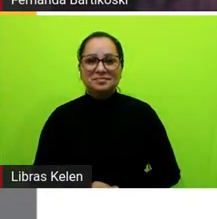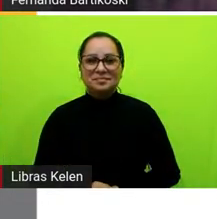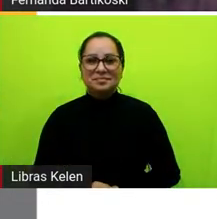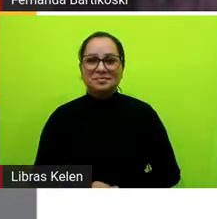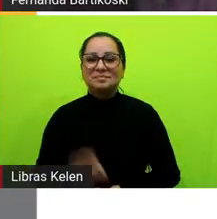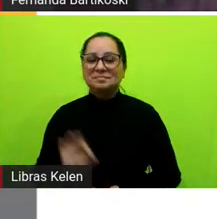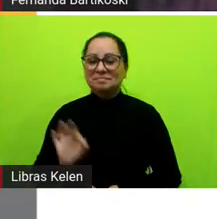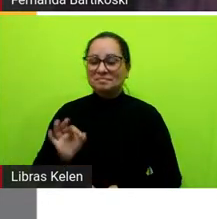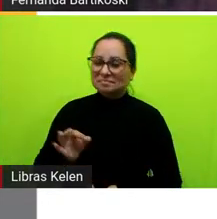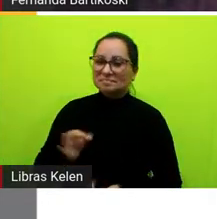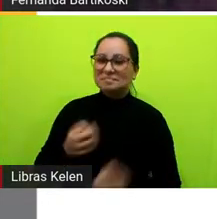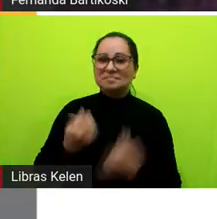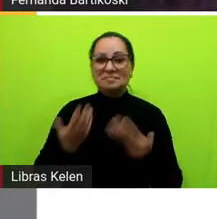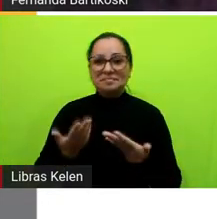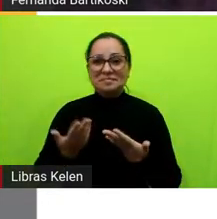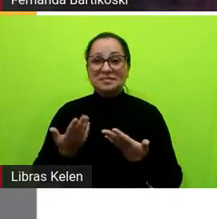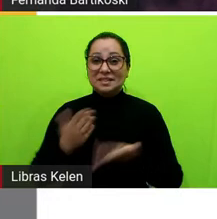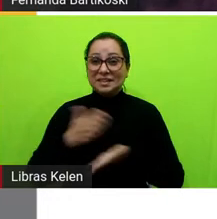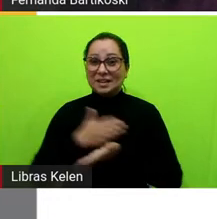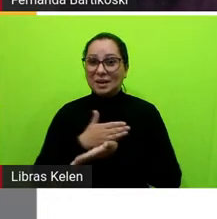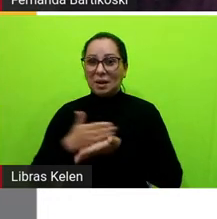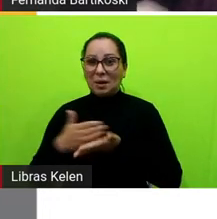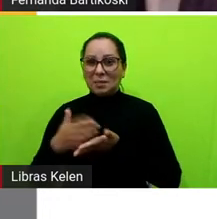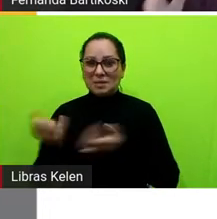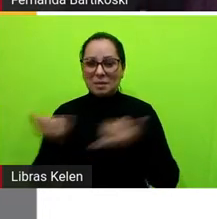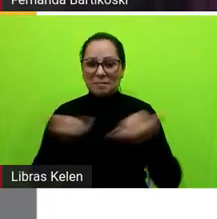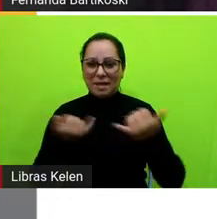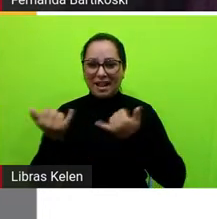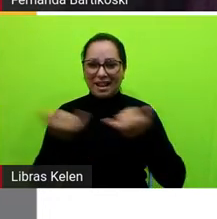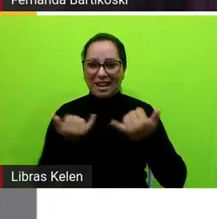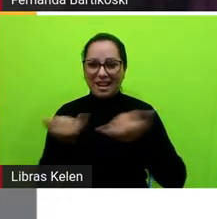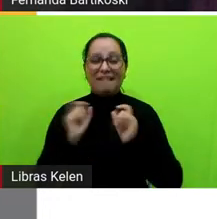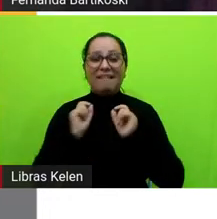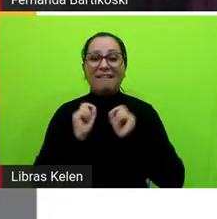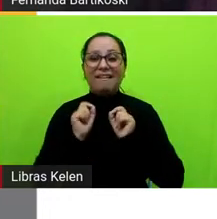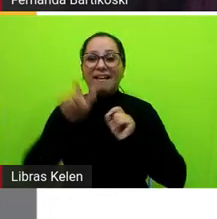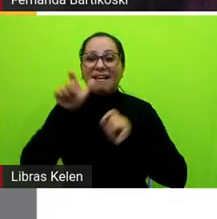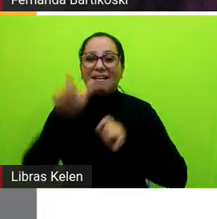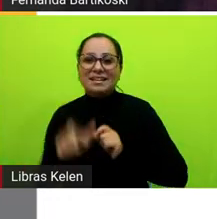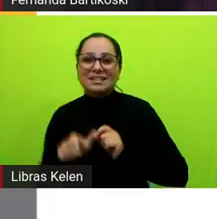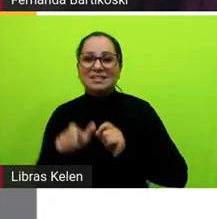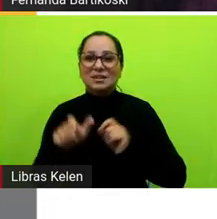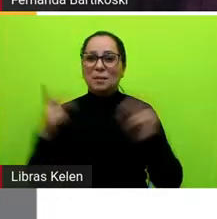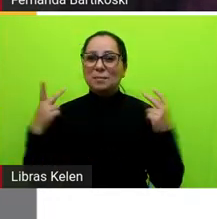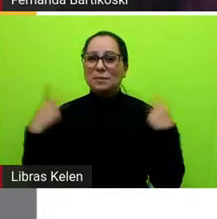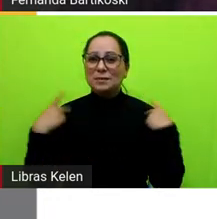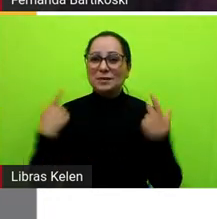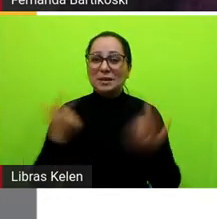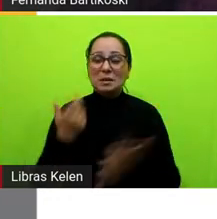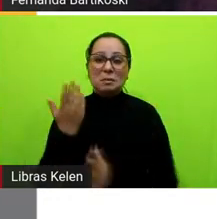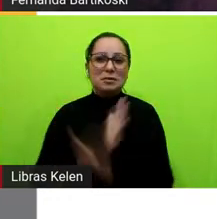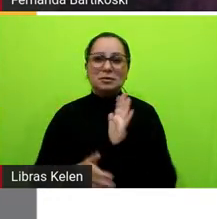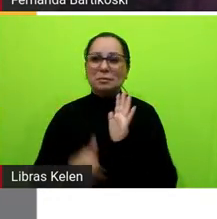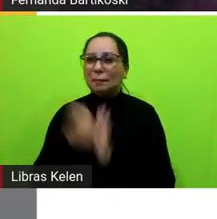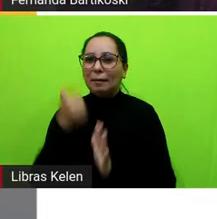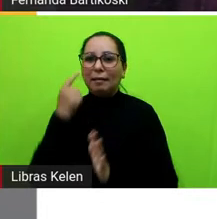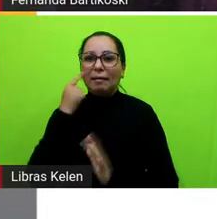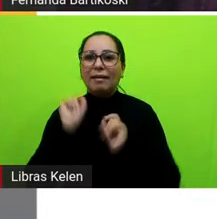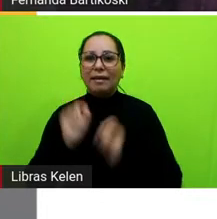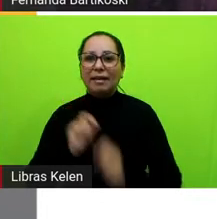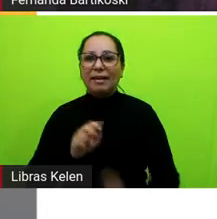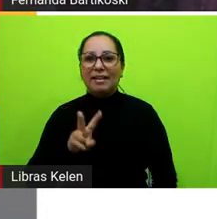Bom, já começou a pipocar aqui, gente, eu perdi agora quem foi. Vitória,